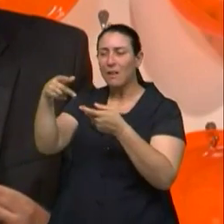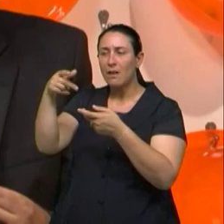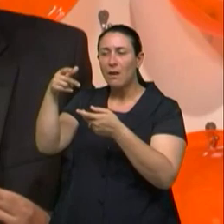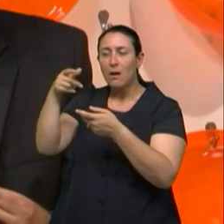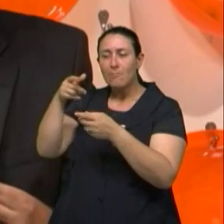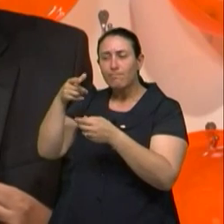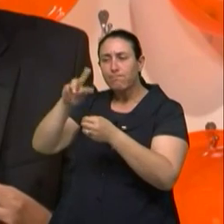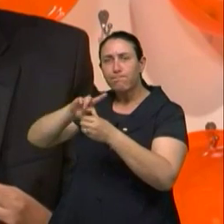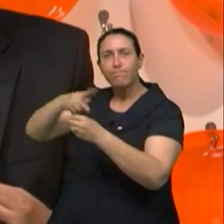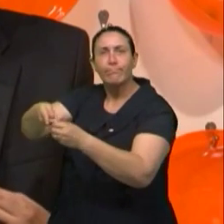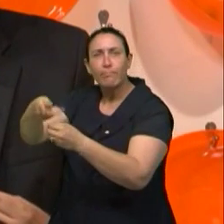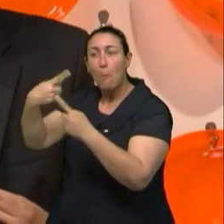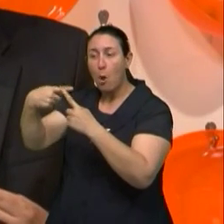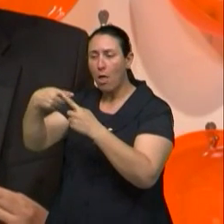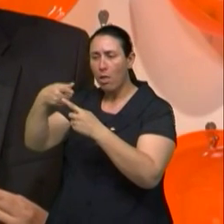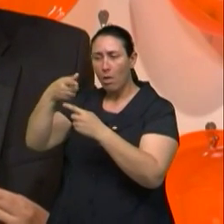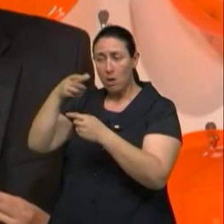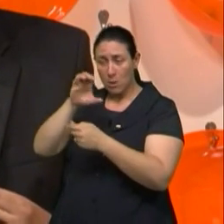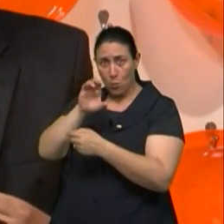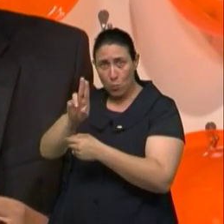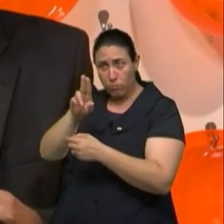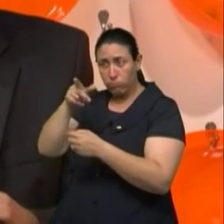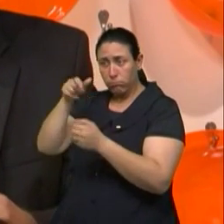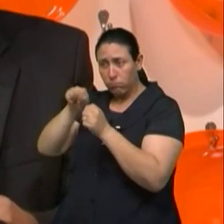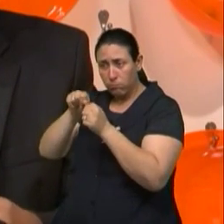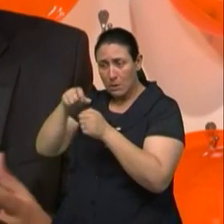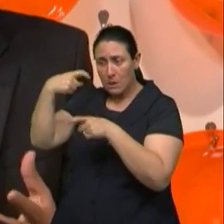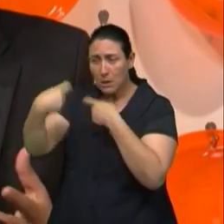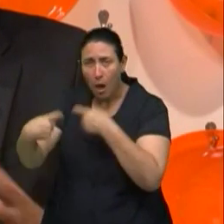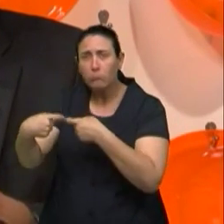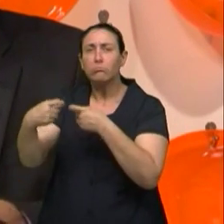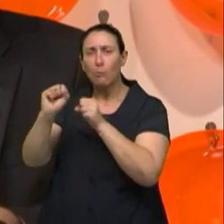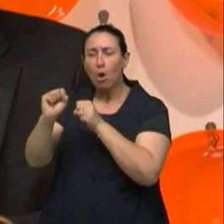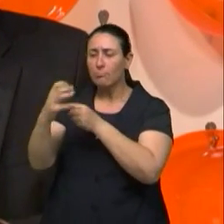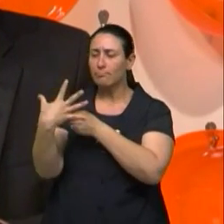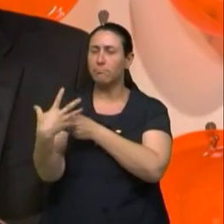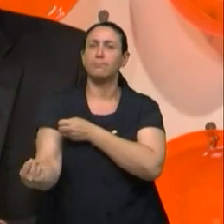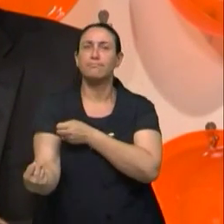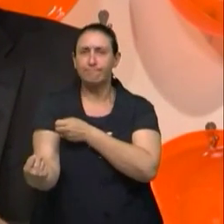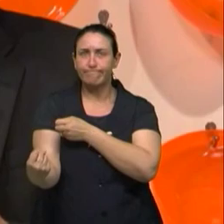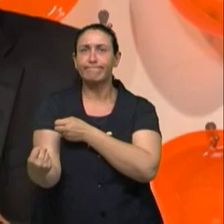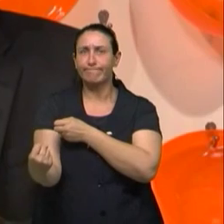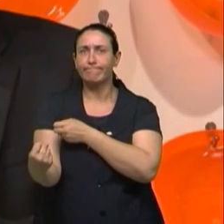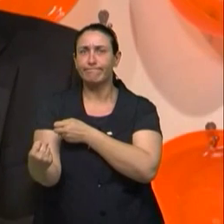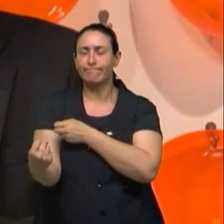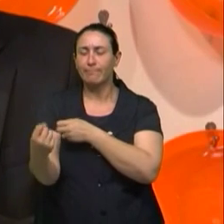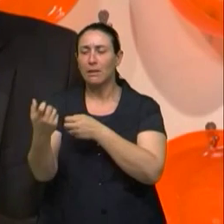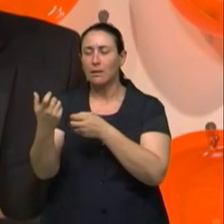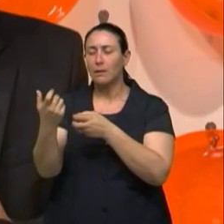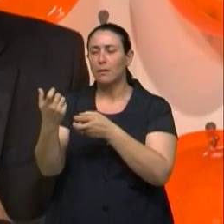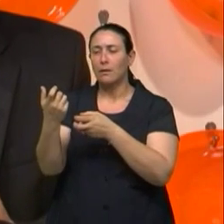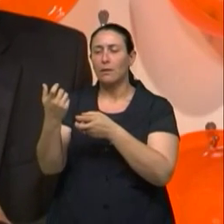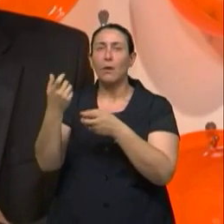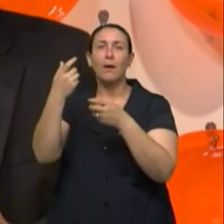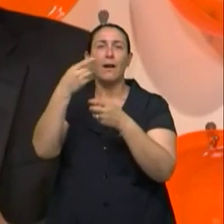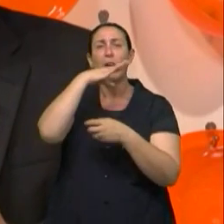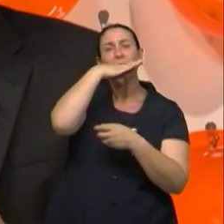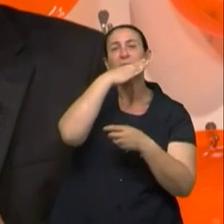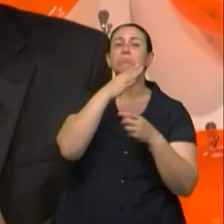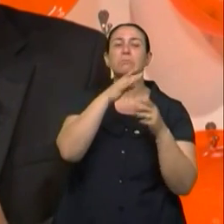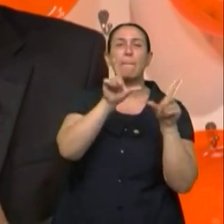transmissão do vírus acaba sendo maior do que a relação vaginal.